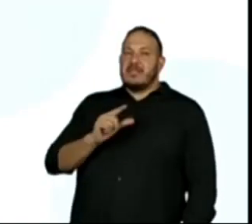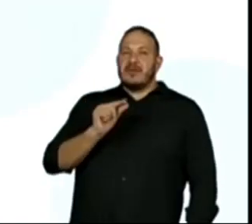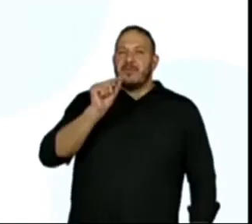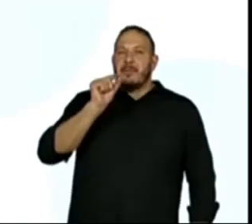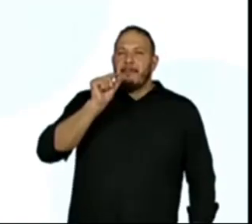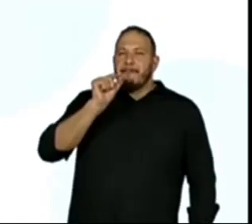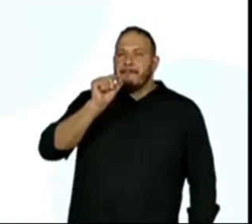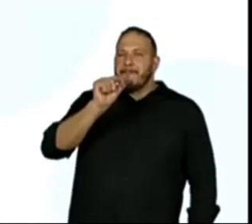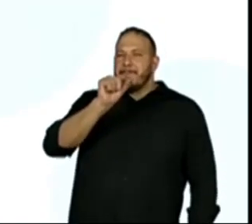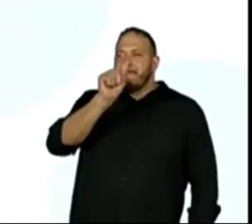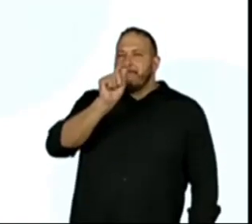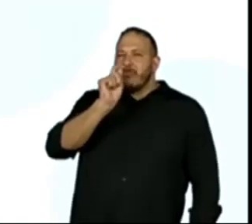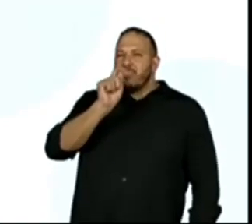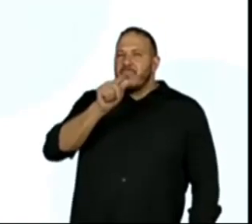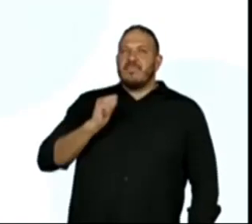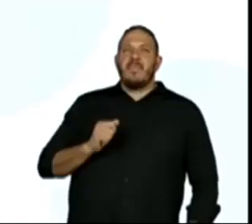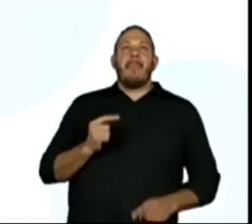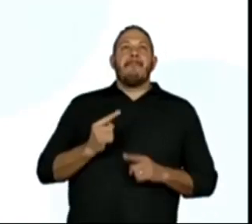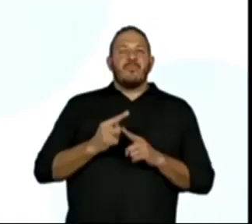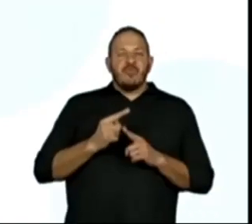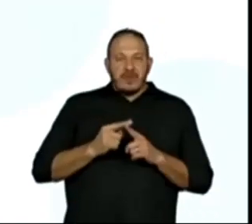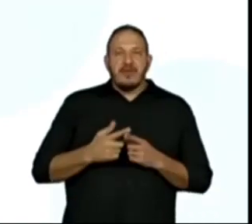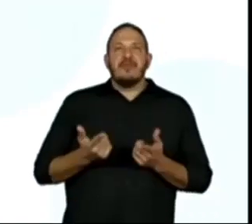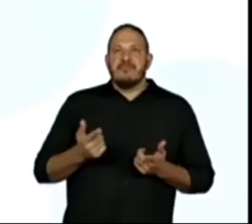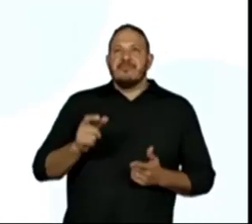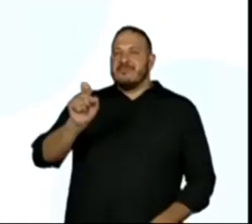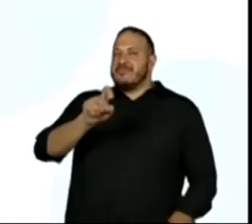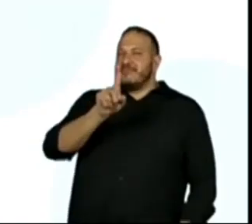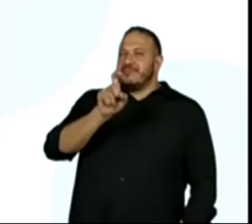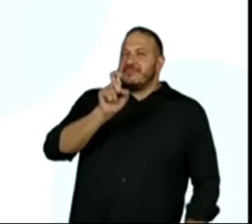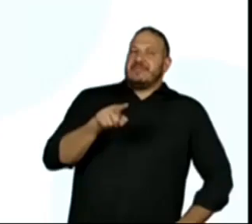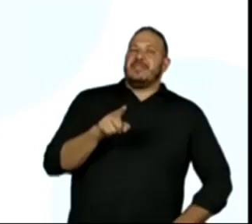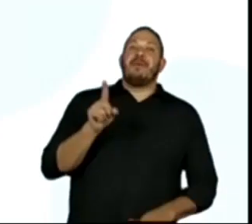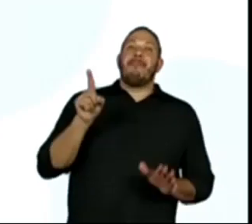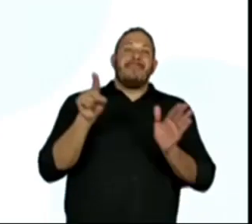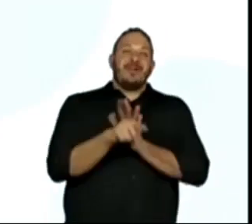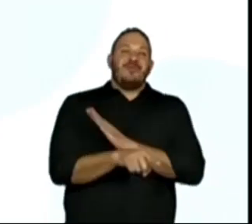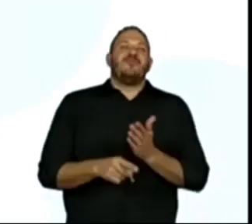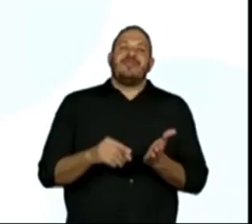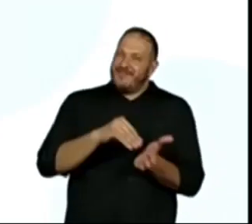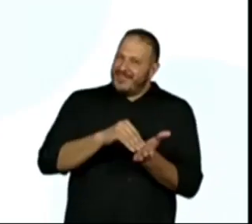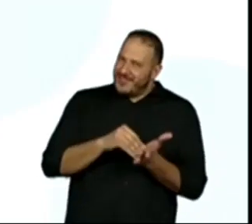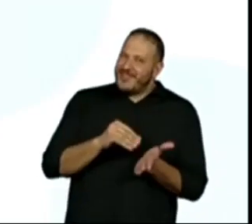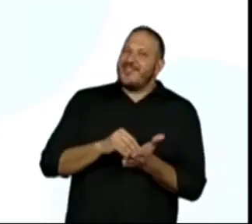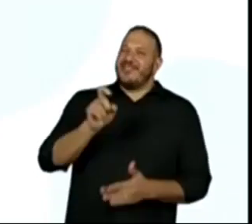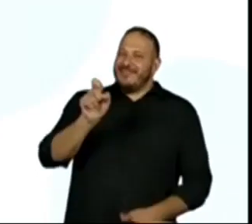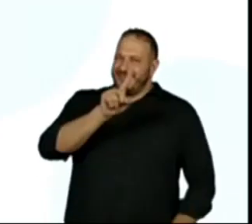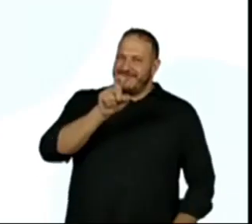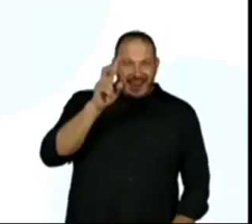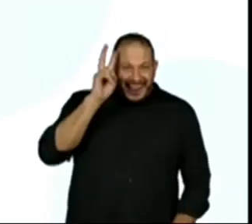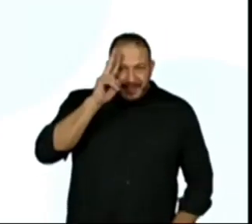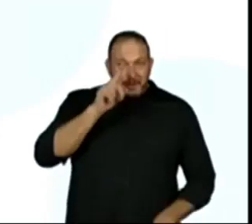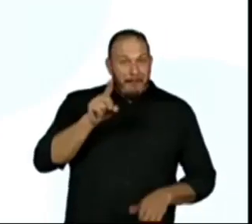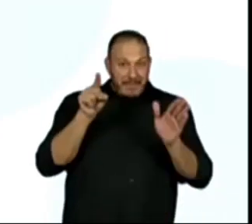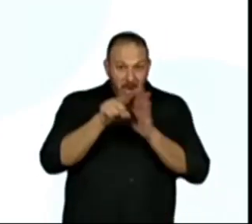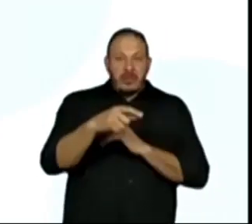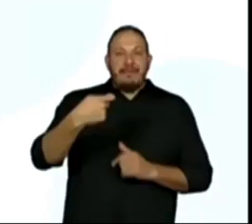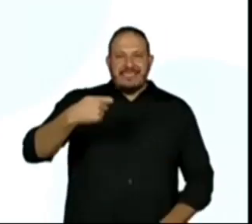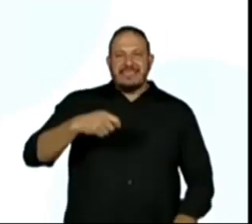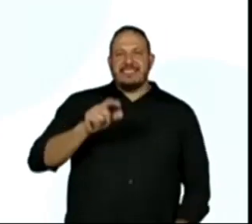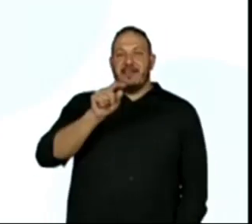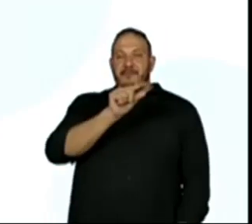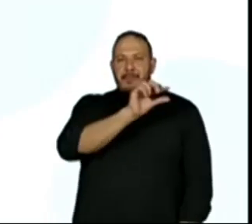interrogação. Porque o título é uma pergunta. Exatamente. A nossa dica até, além da minha